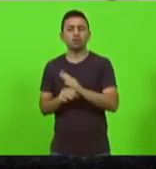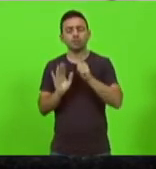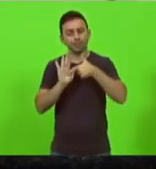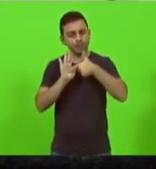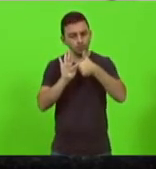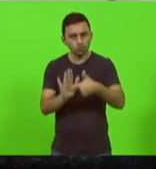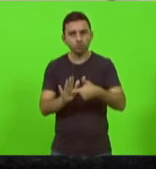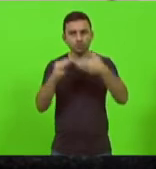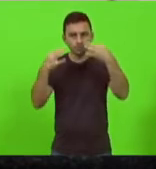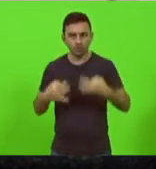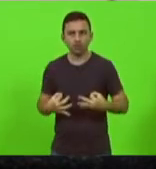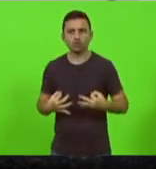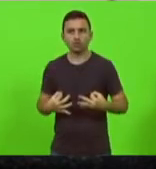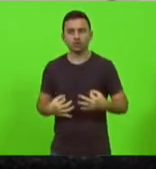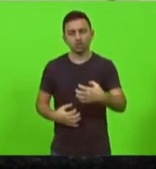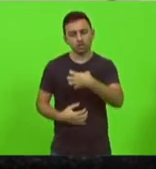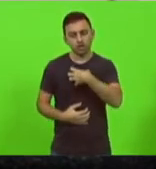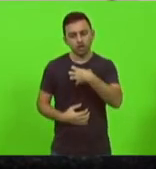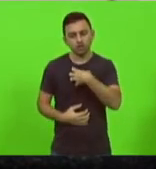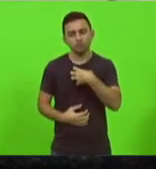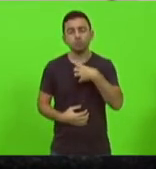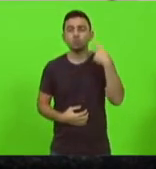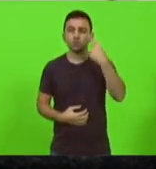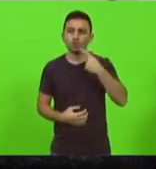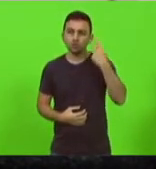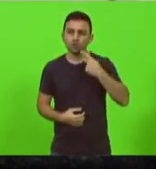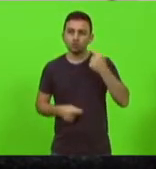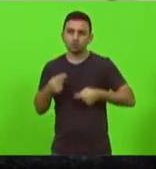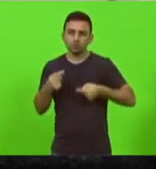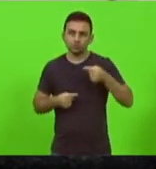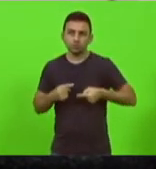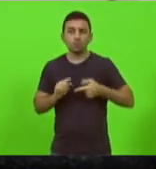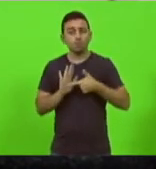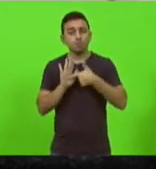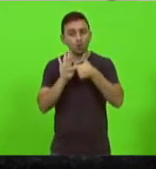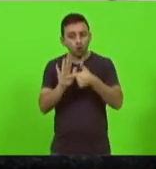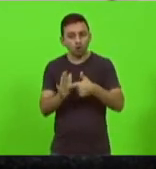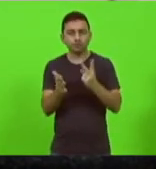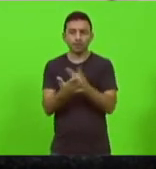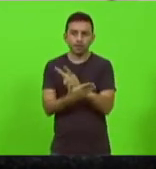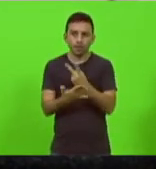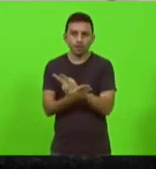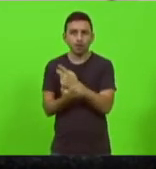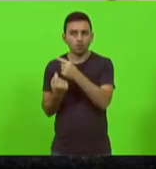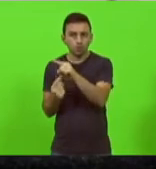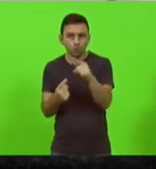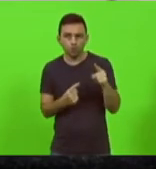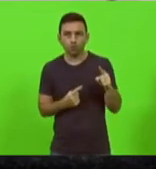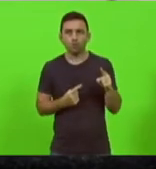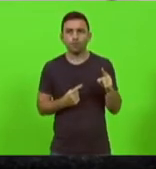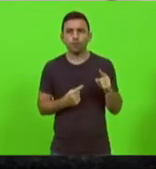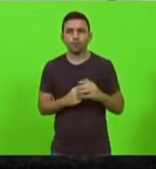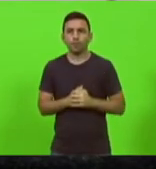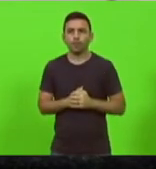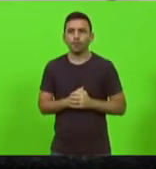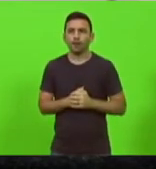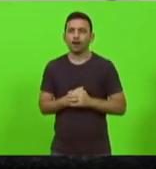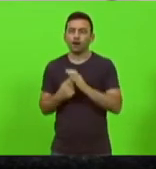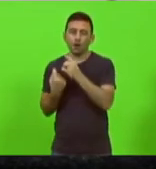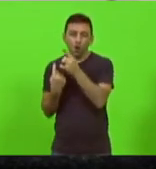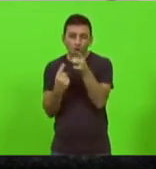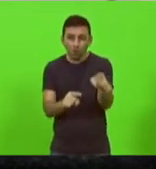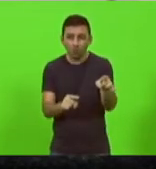é a sua forma de fazer política mostra os erros ataca faz isso agora atacar os